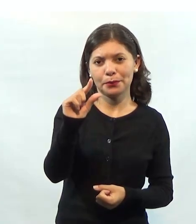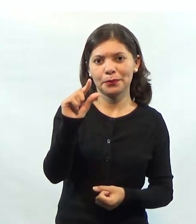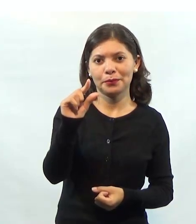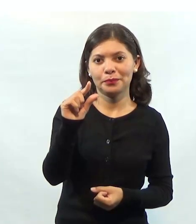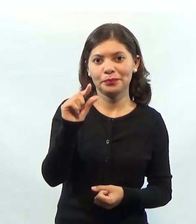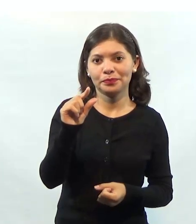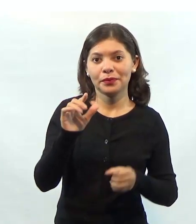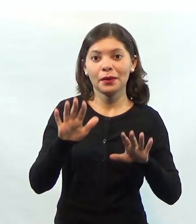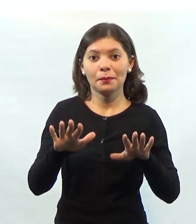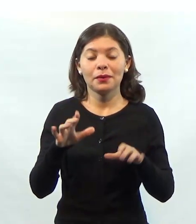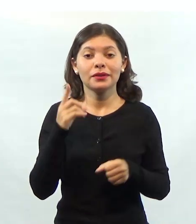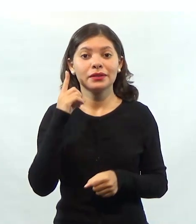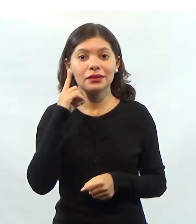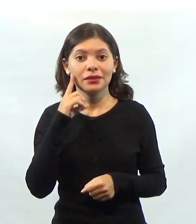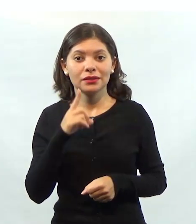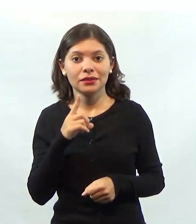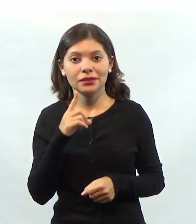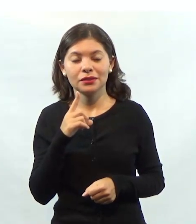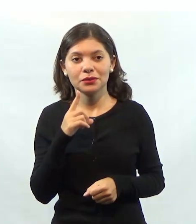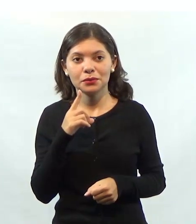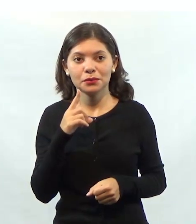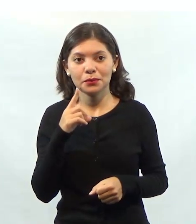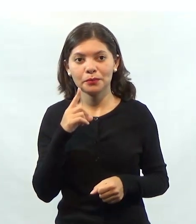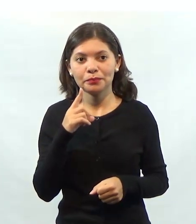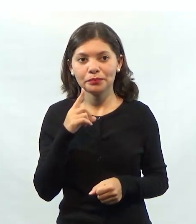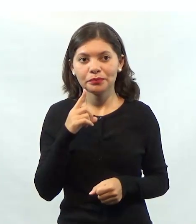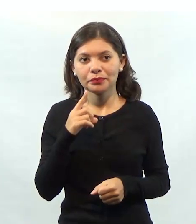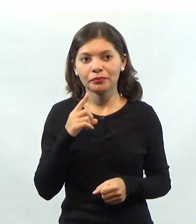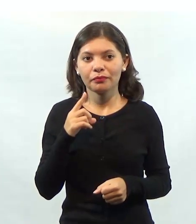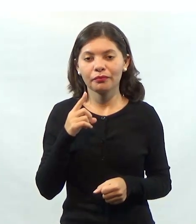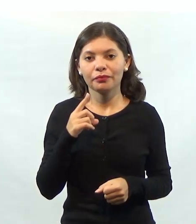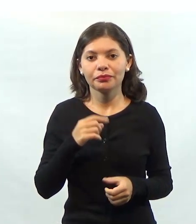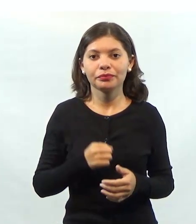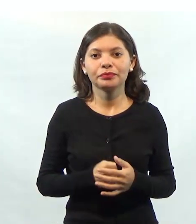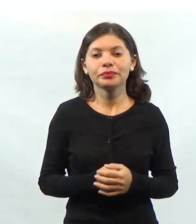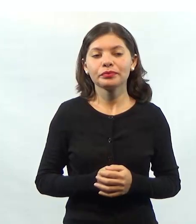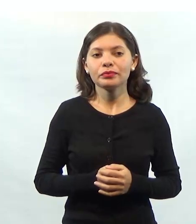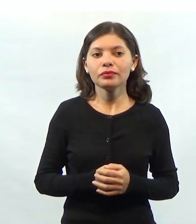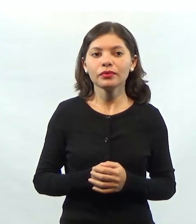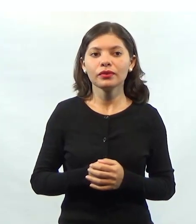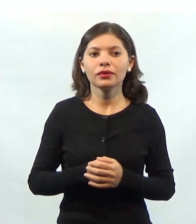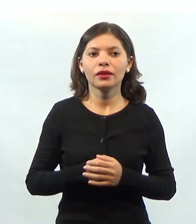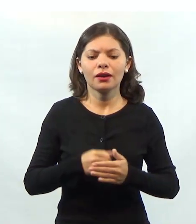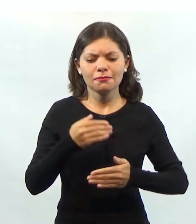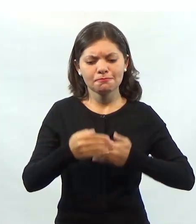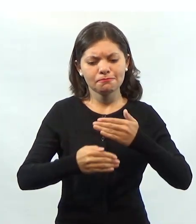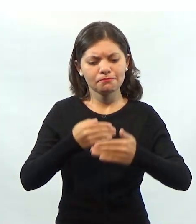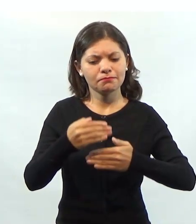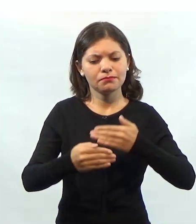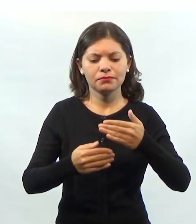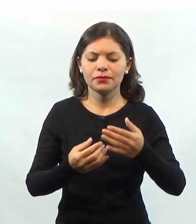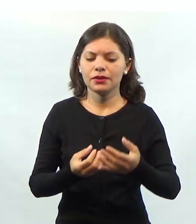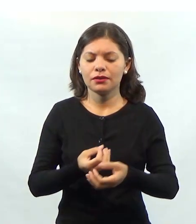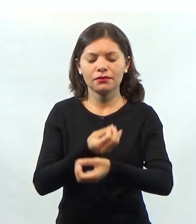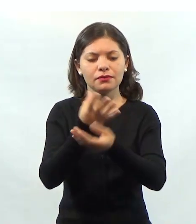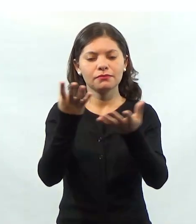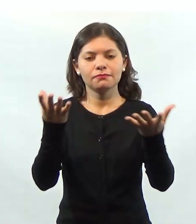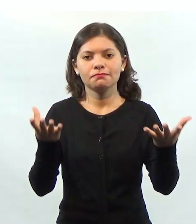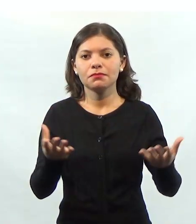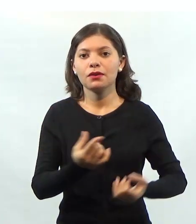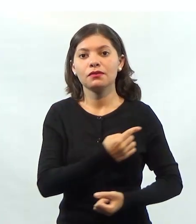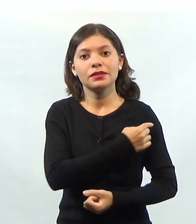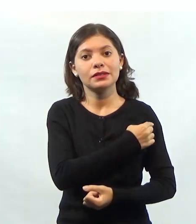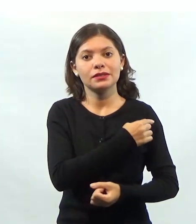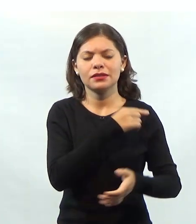Unidos, até foram, a forma deles desenvolverem essa vacina, deles disponibilizarem ela,